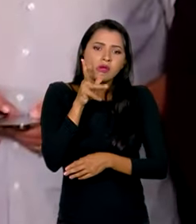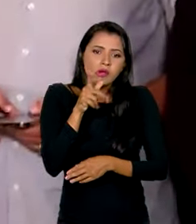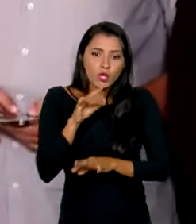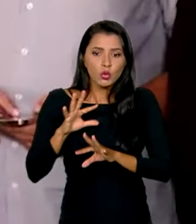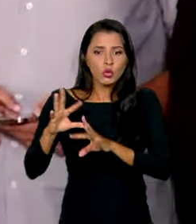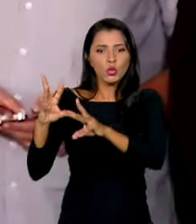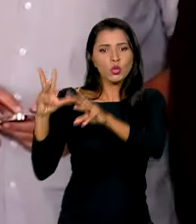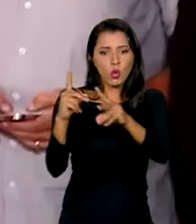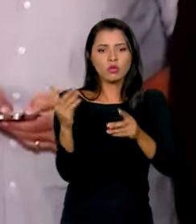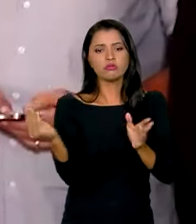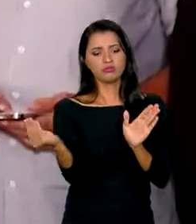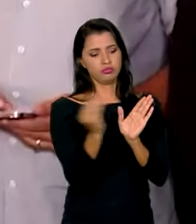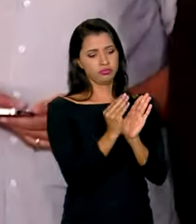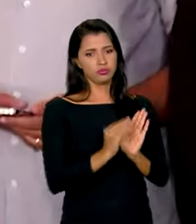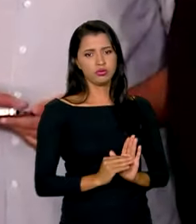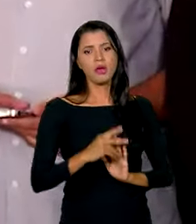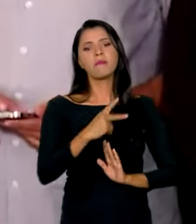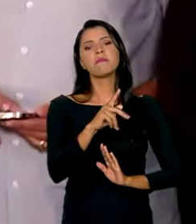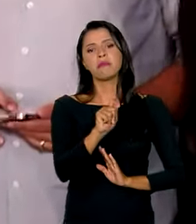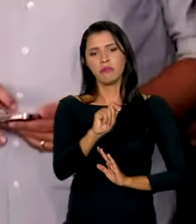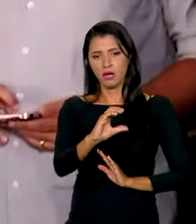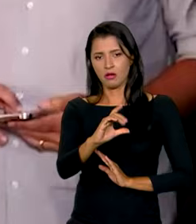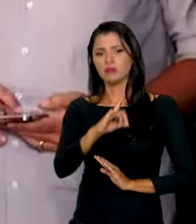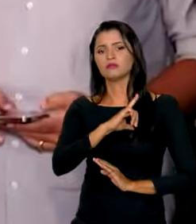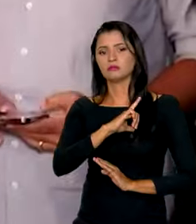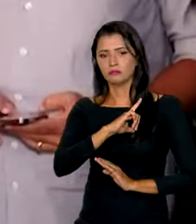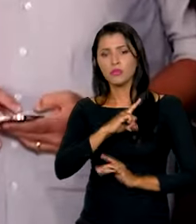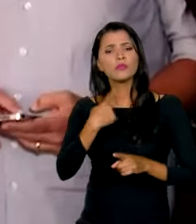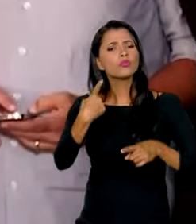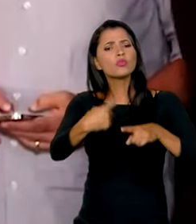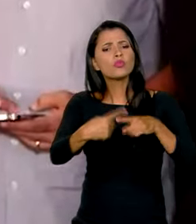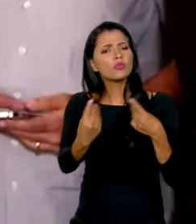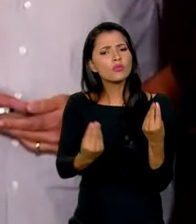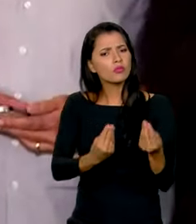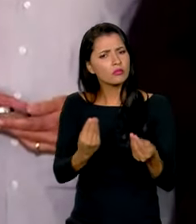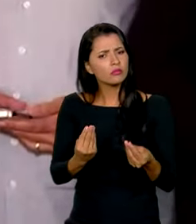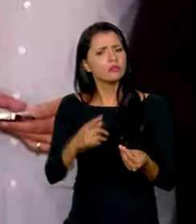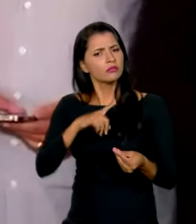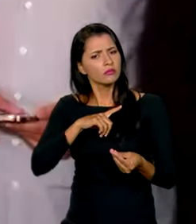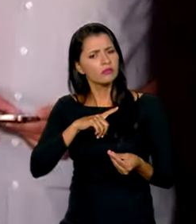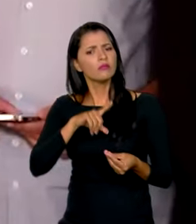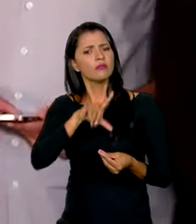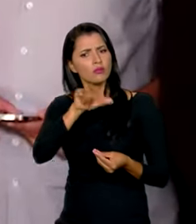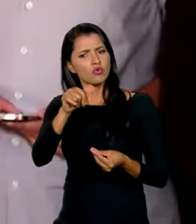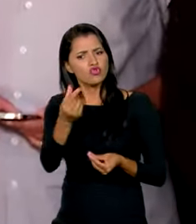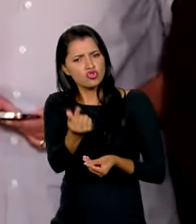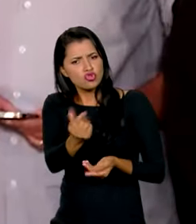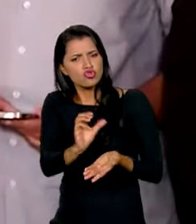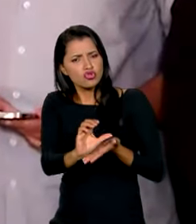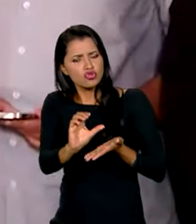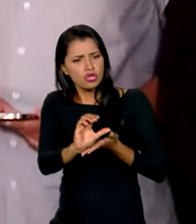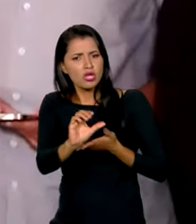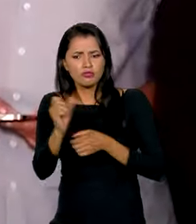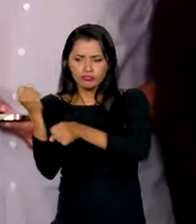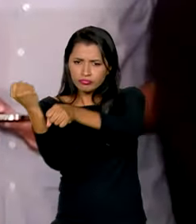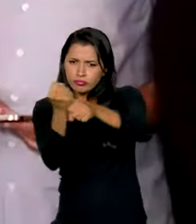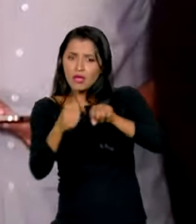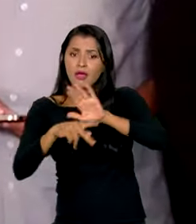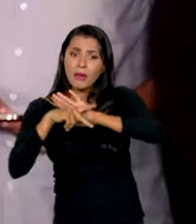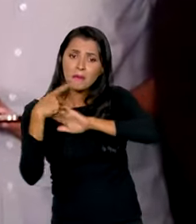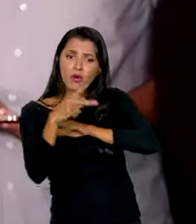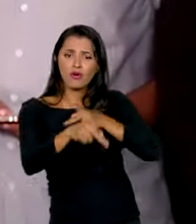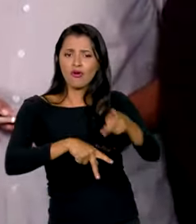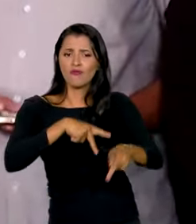foram incorporadas ao PAC, porque o dinheiro que está nessas obras pertence ao